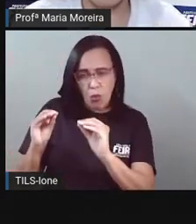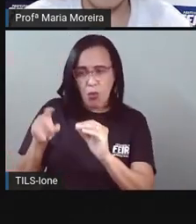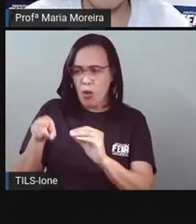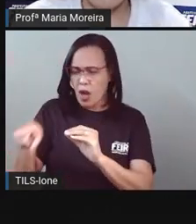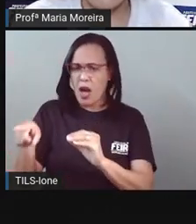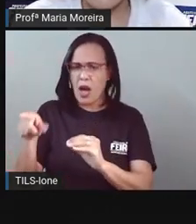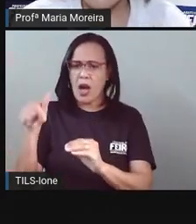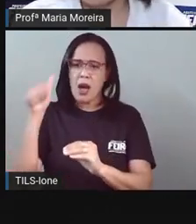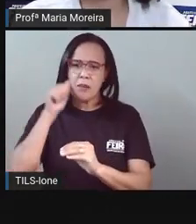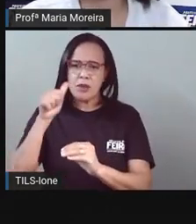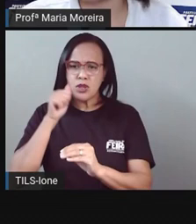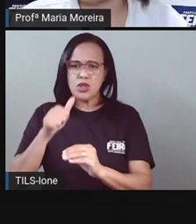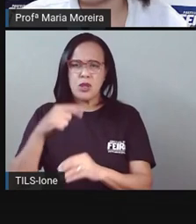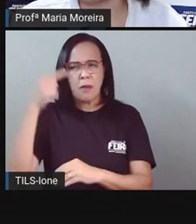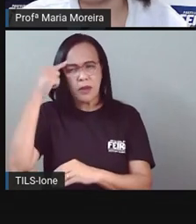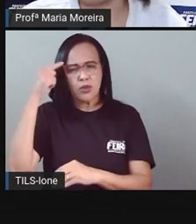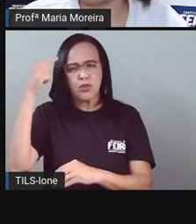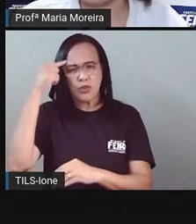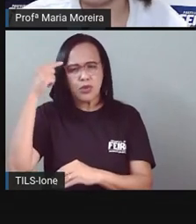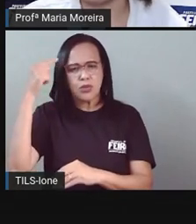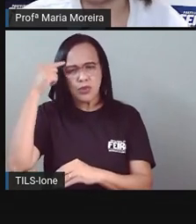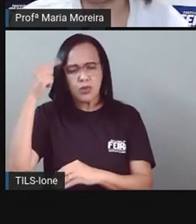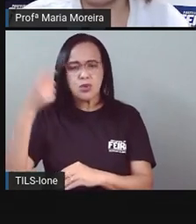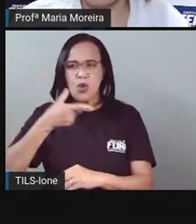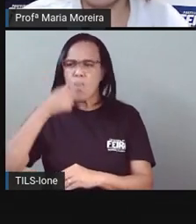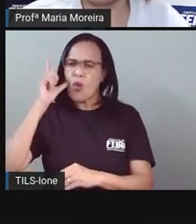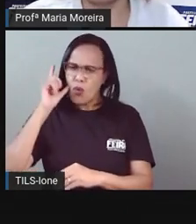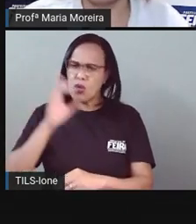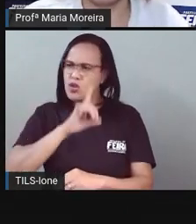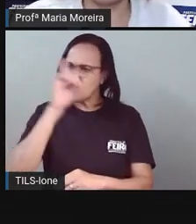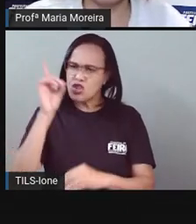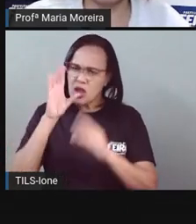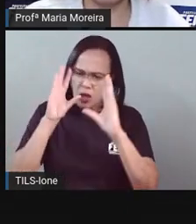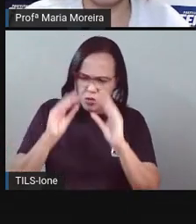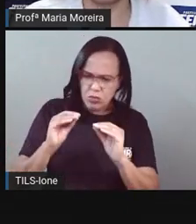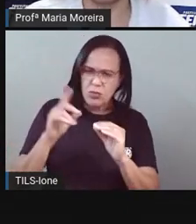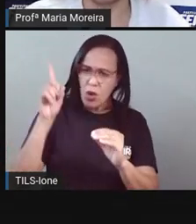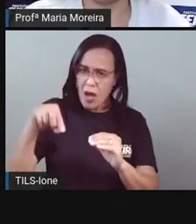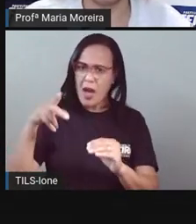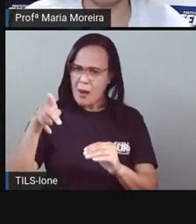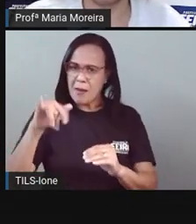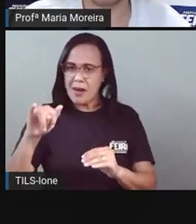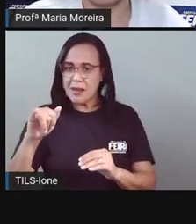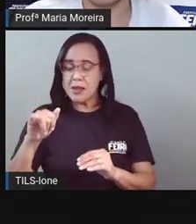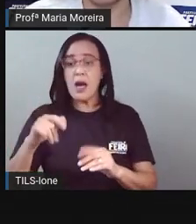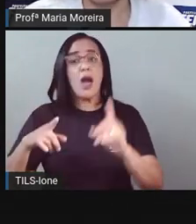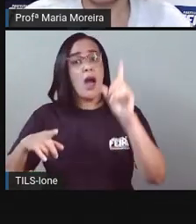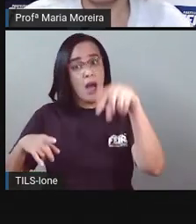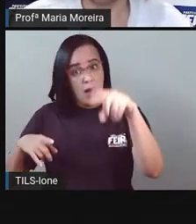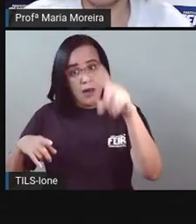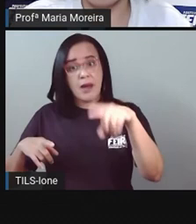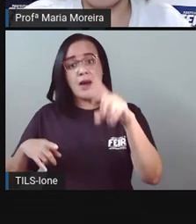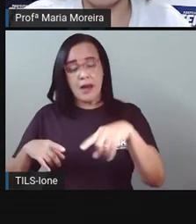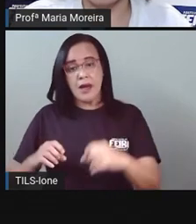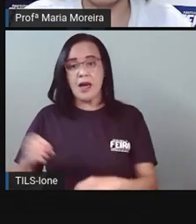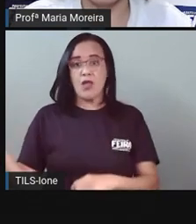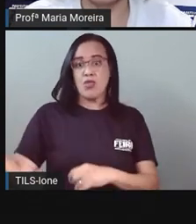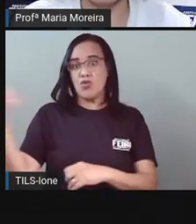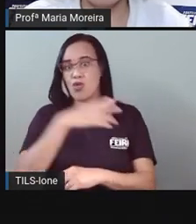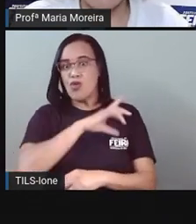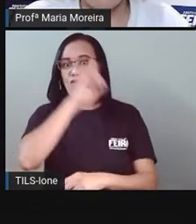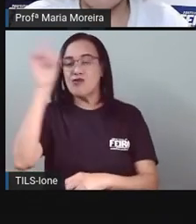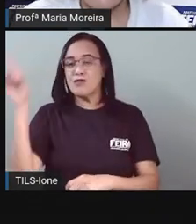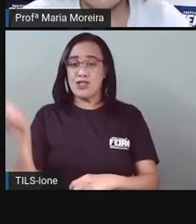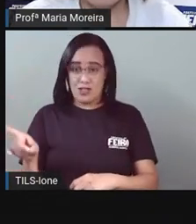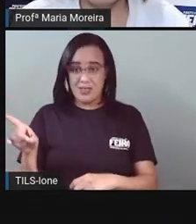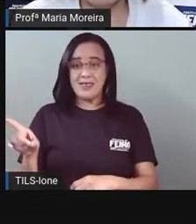novo Ontem é um dia Que dormiu, pai É filha Isso mesmo Um novo dia Quando acorda Fica